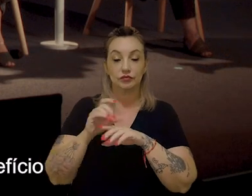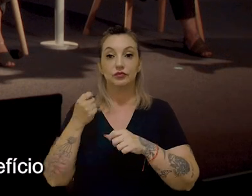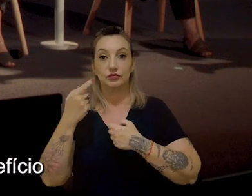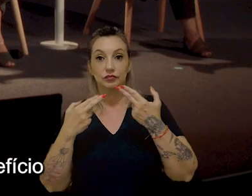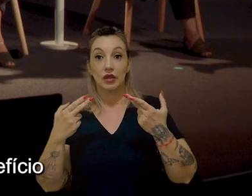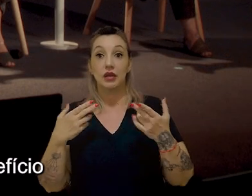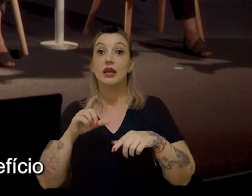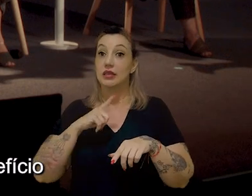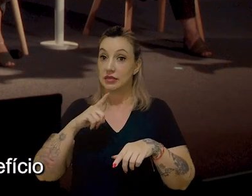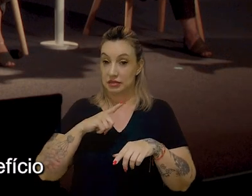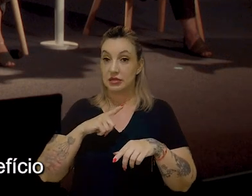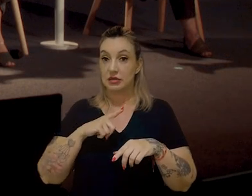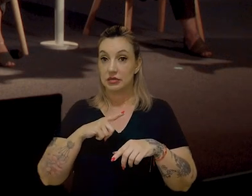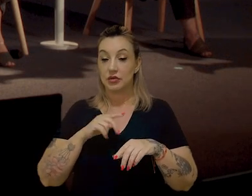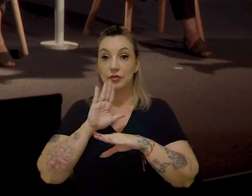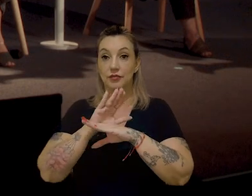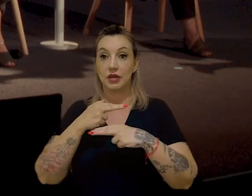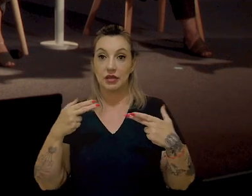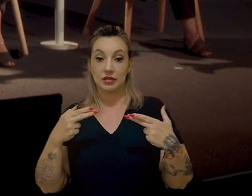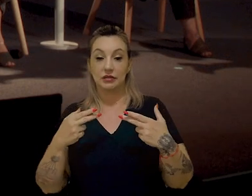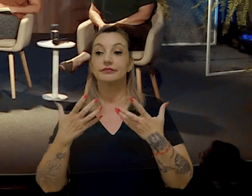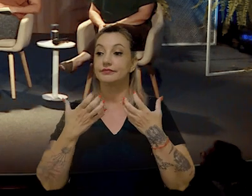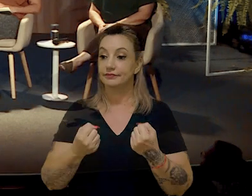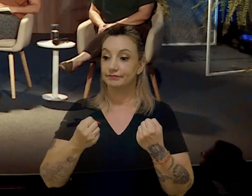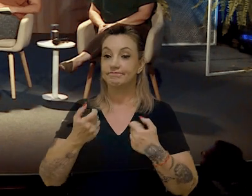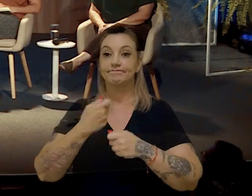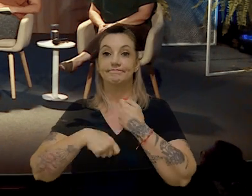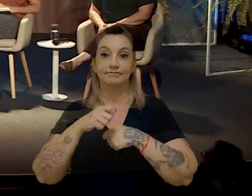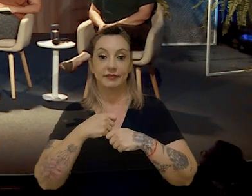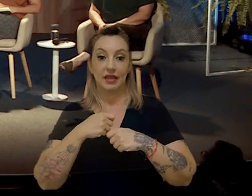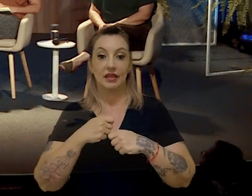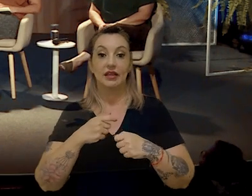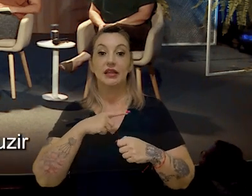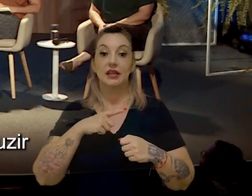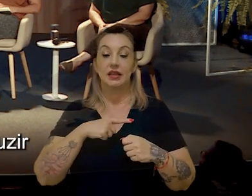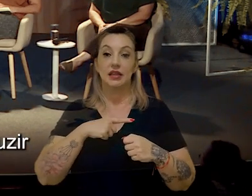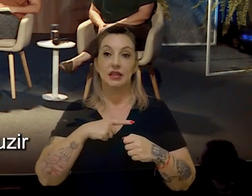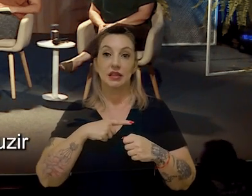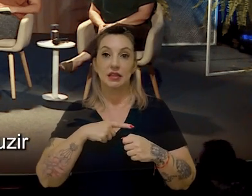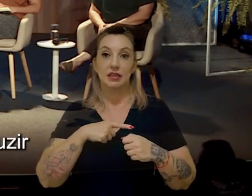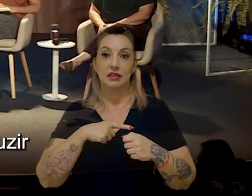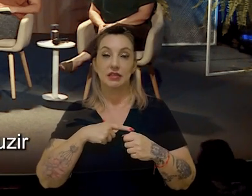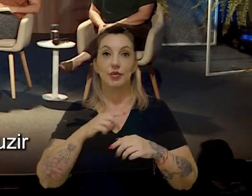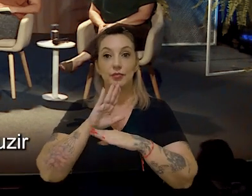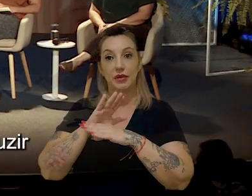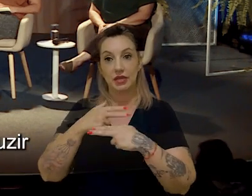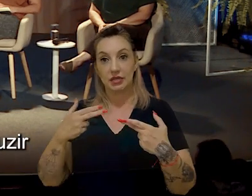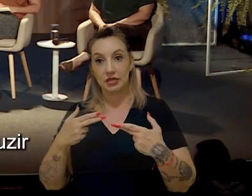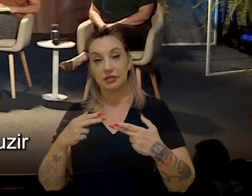mas eles têm esse benefício de ter a resiliência do seu negócio e vão ter o benefício